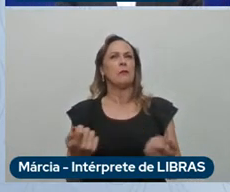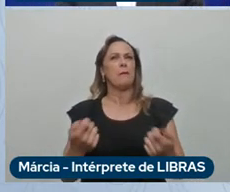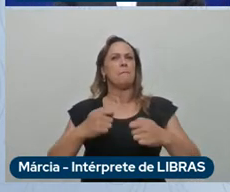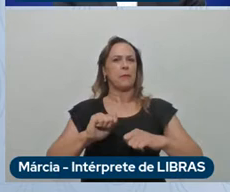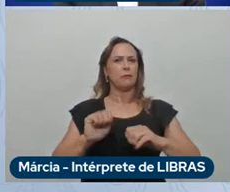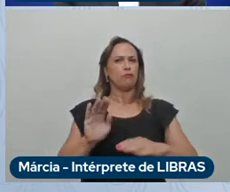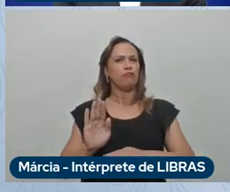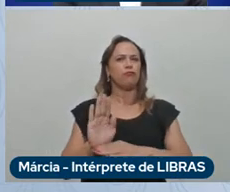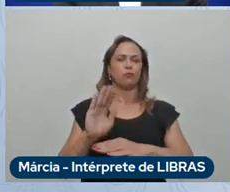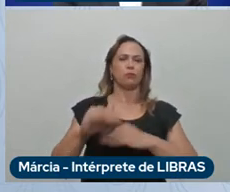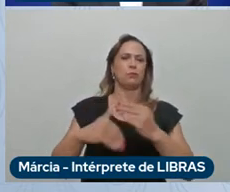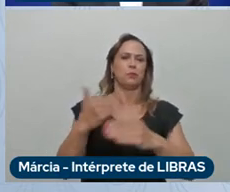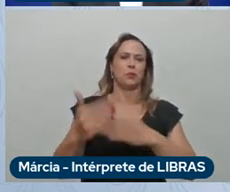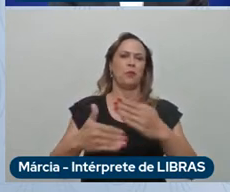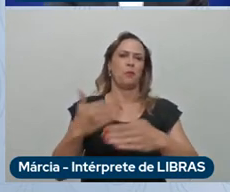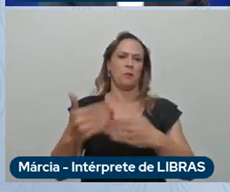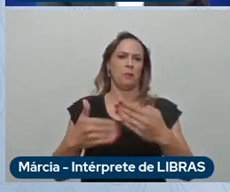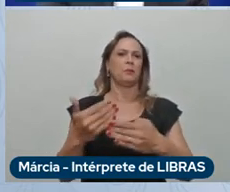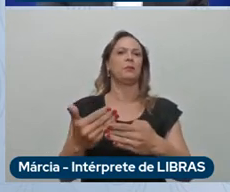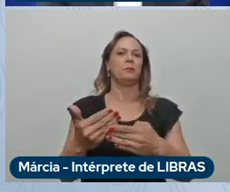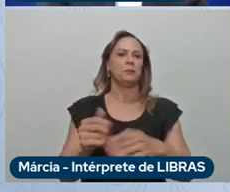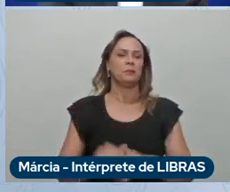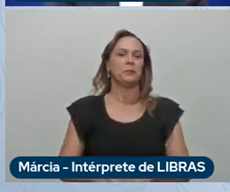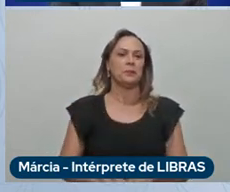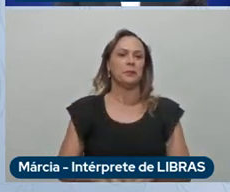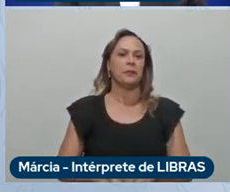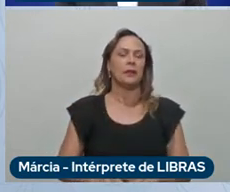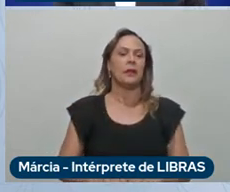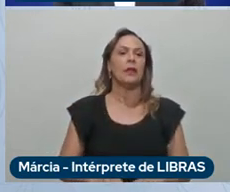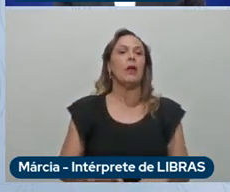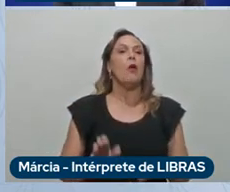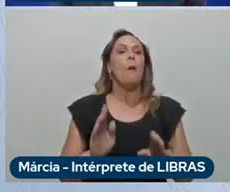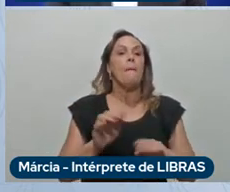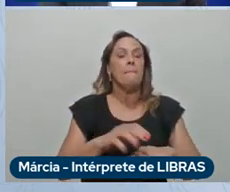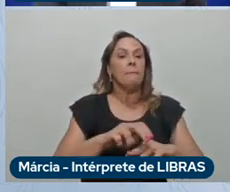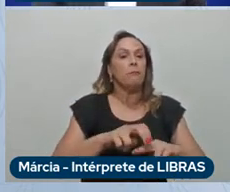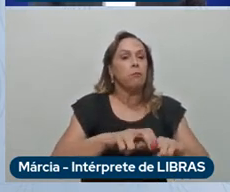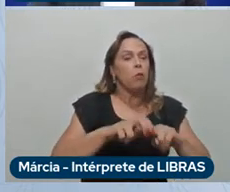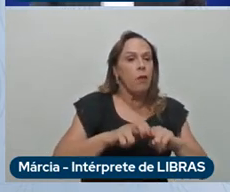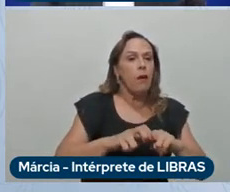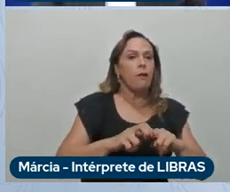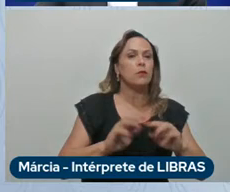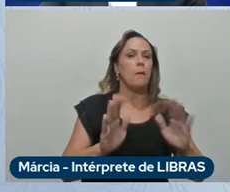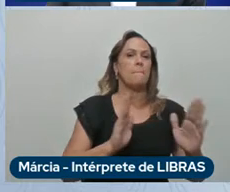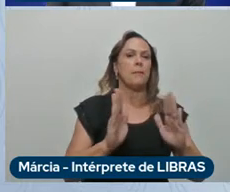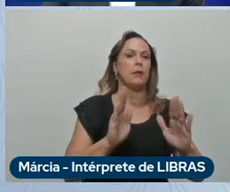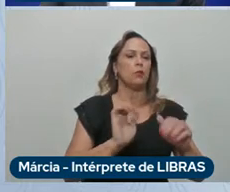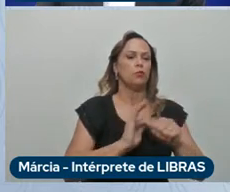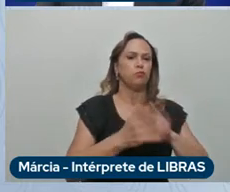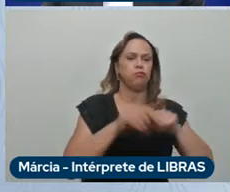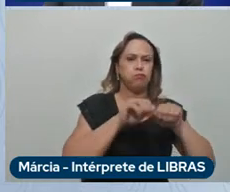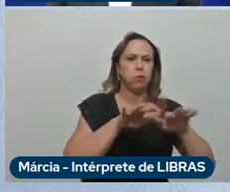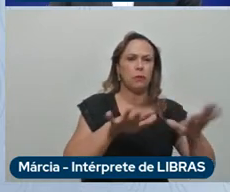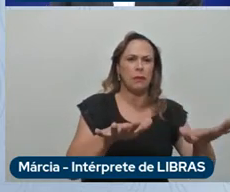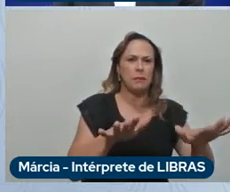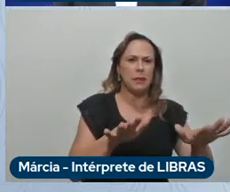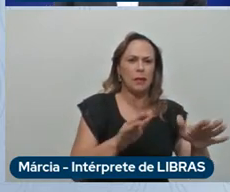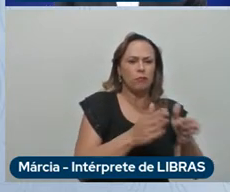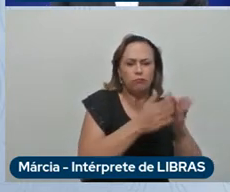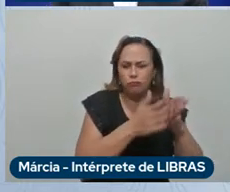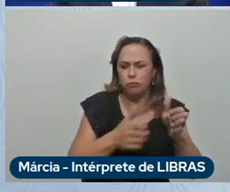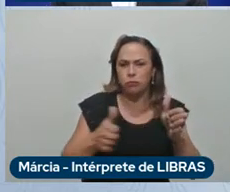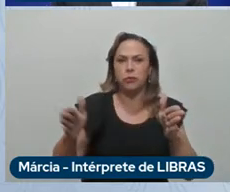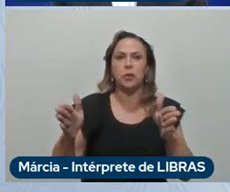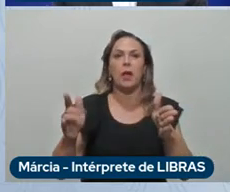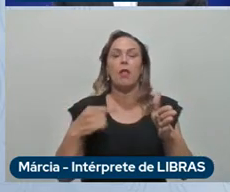juntos nós a partir da pandemia aprendemos a trabalhar com 70% das nossas